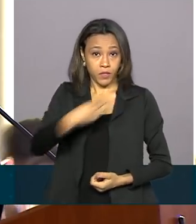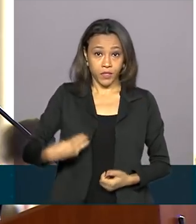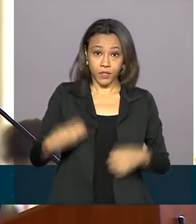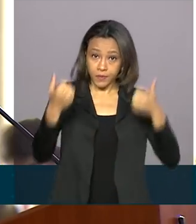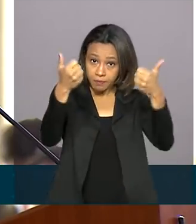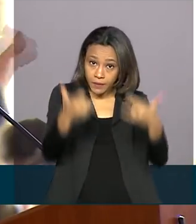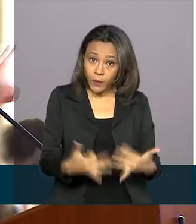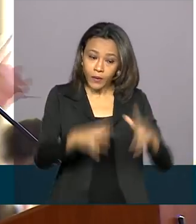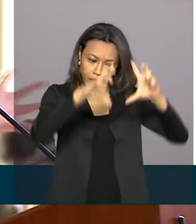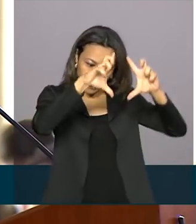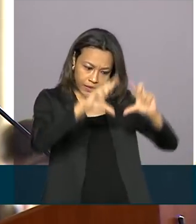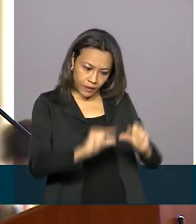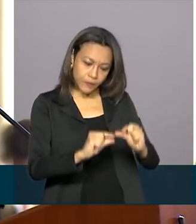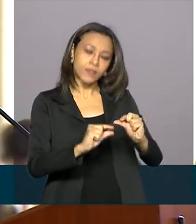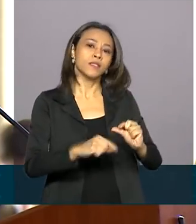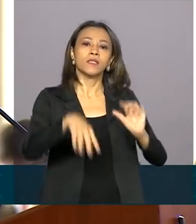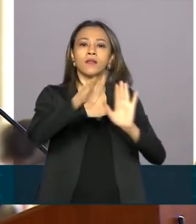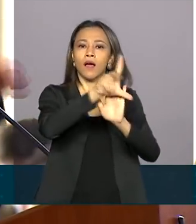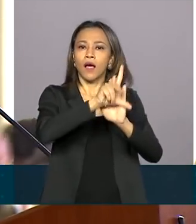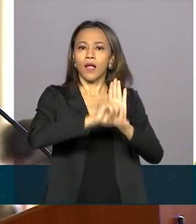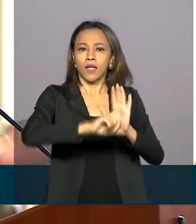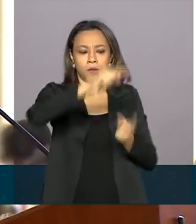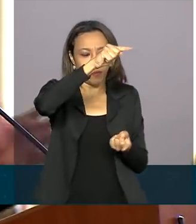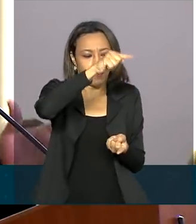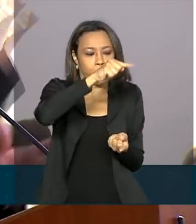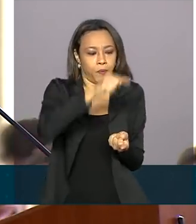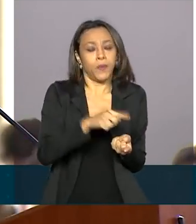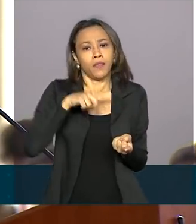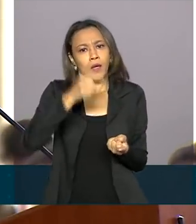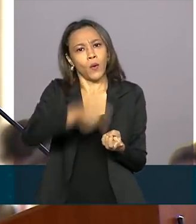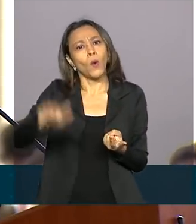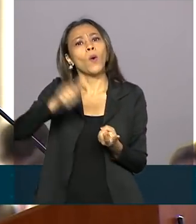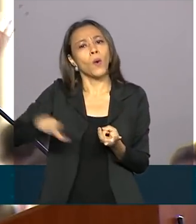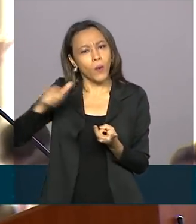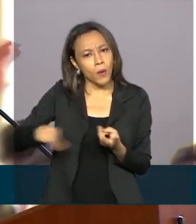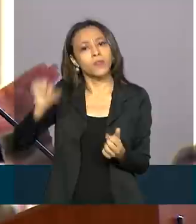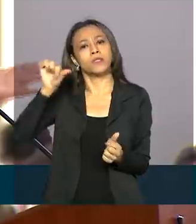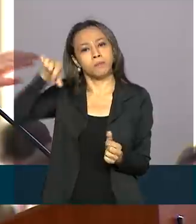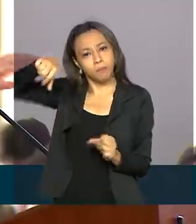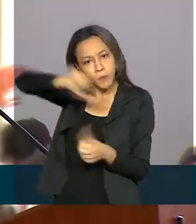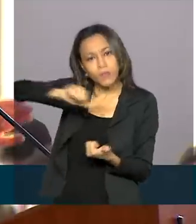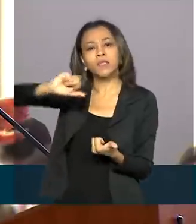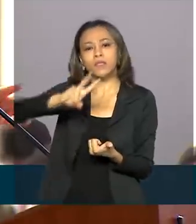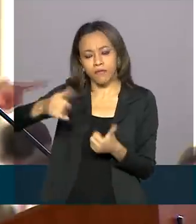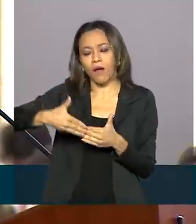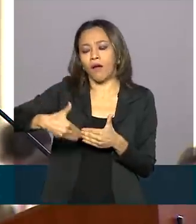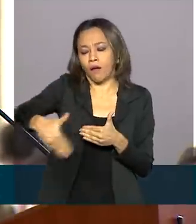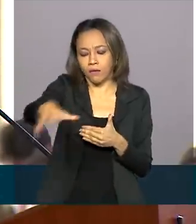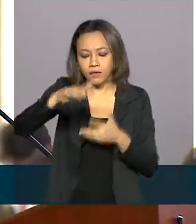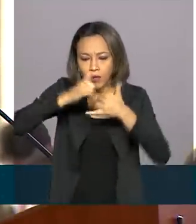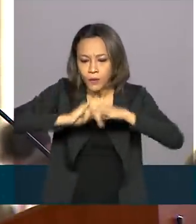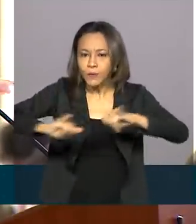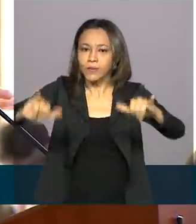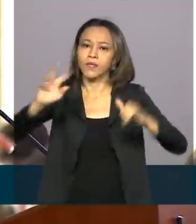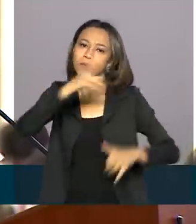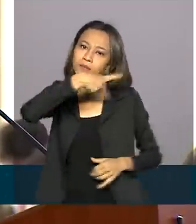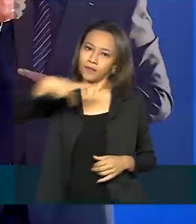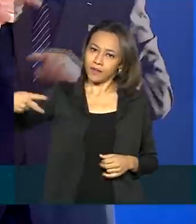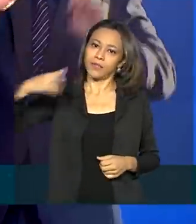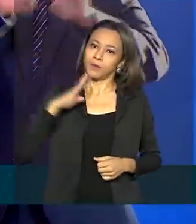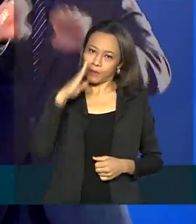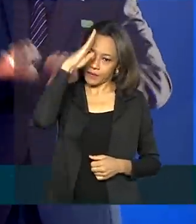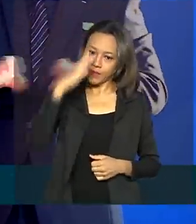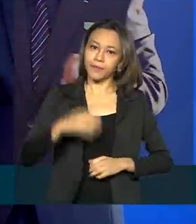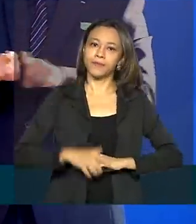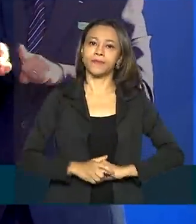a simplificação da legislação continua com outras mudanças, que serão anunciadas nos próximos dias pelo presidente Jair Bolsonaro.